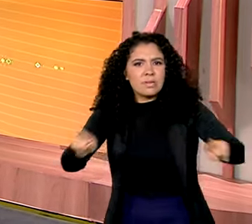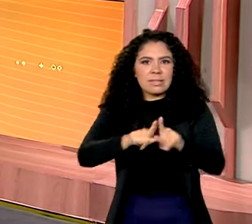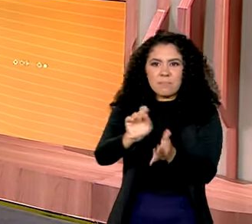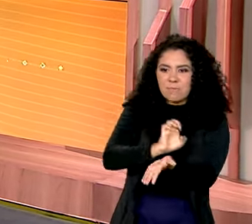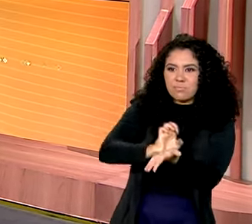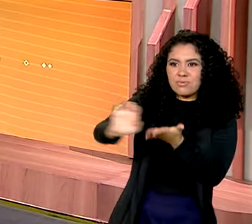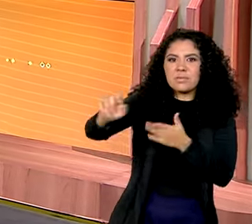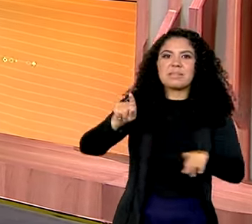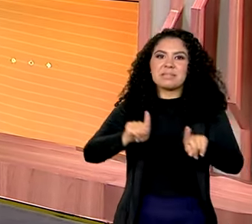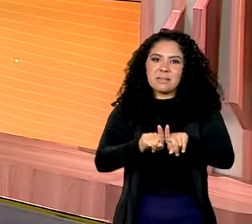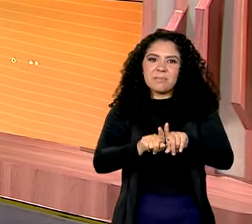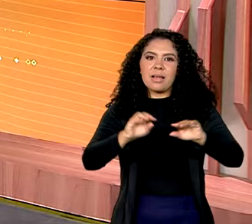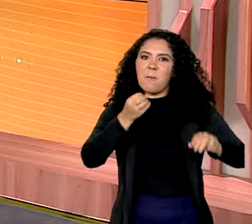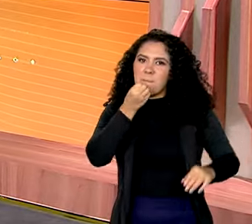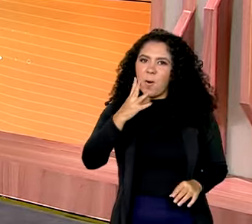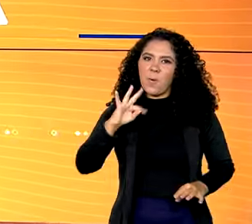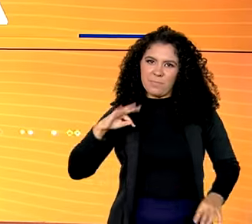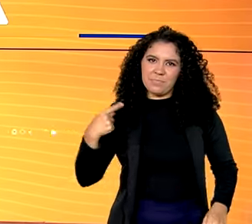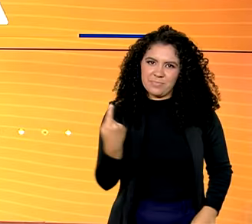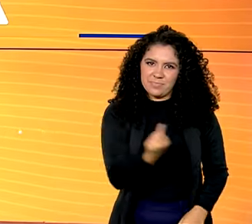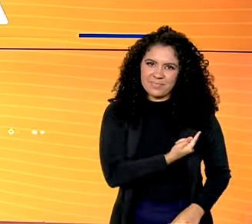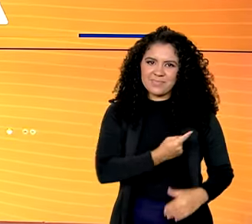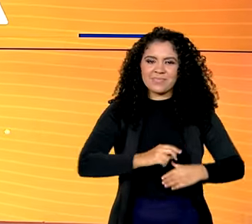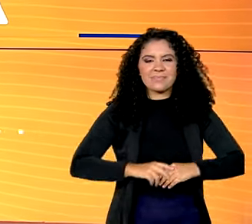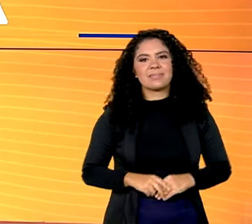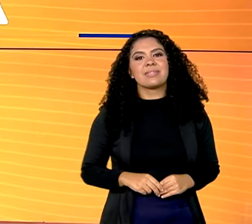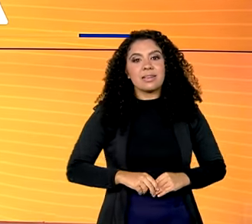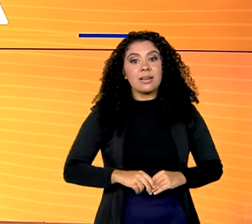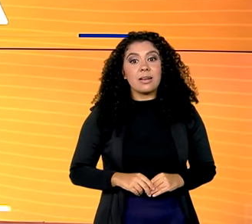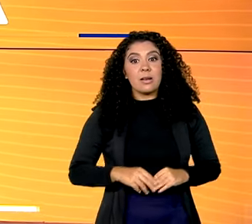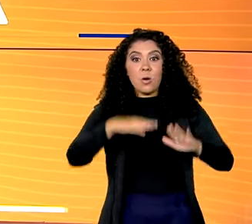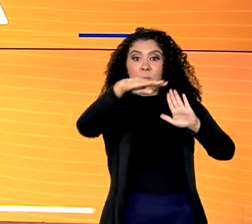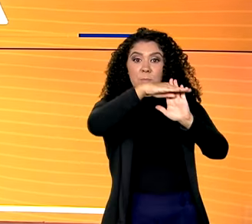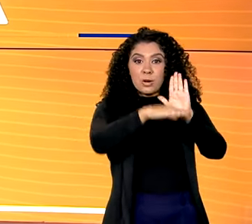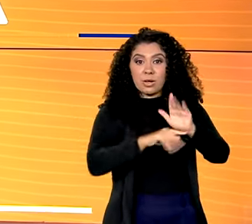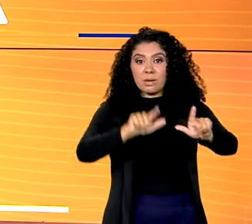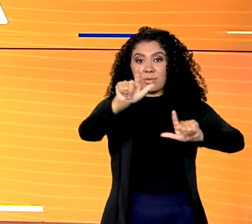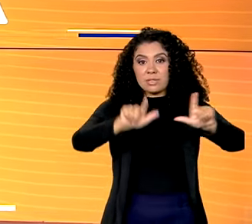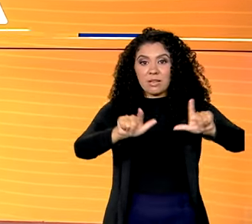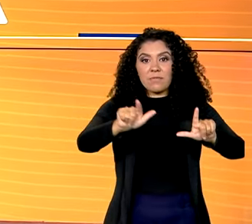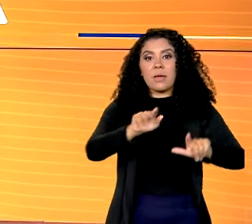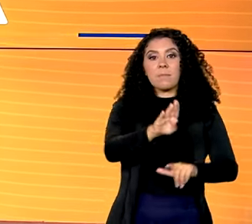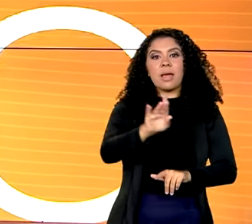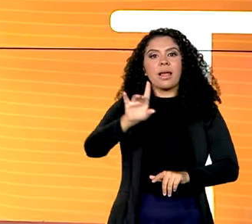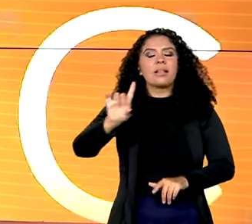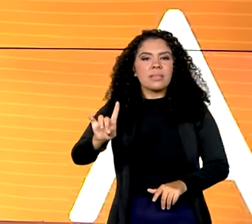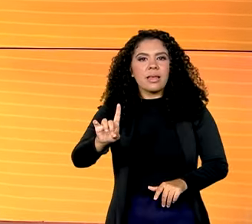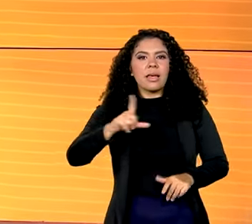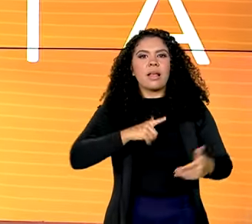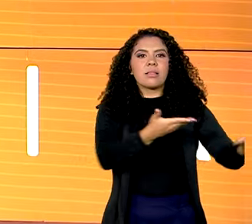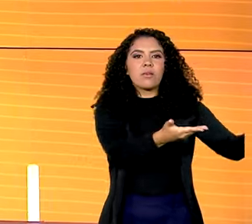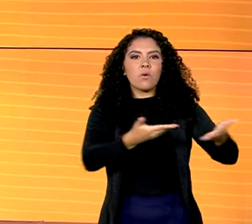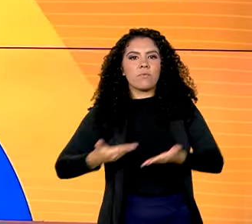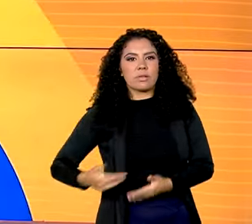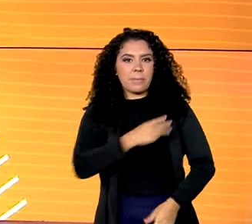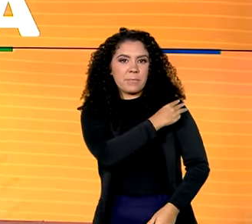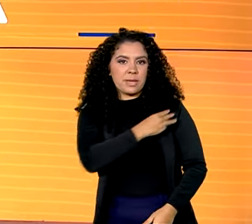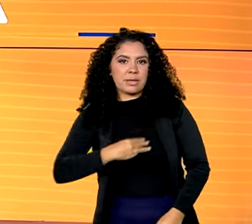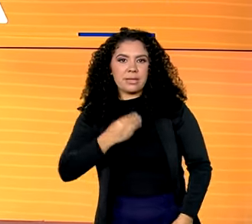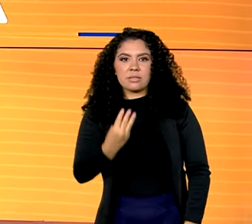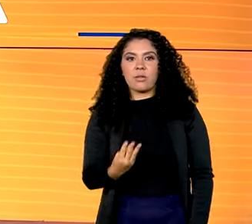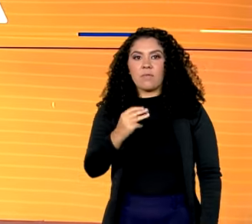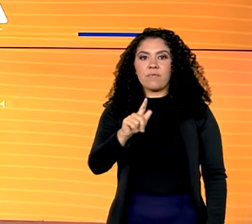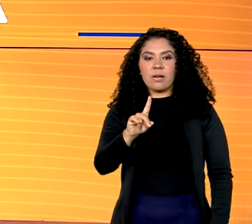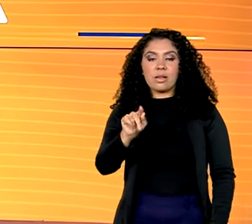escolas. Bom para todo mundo. O programa Bom Dia, Ministro recebeu Valdez Góes do Desenvolvimento Regional.